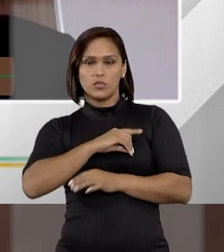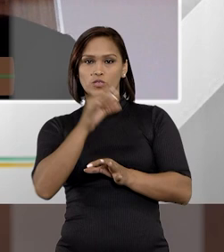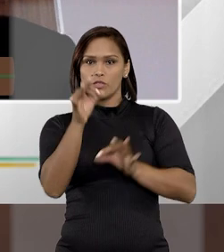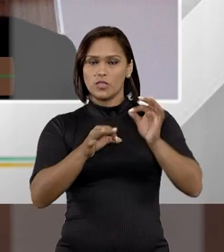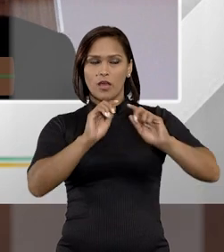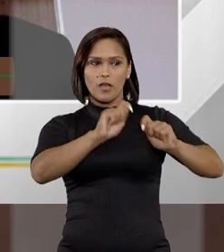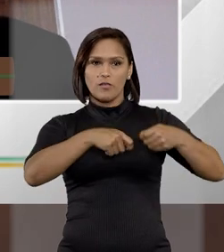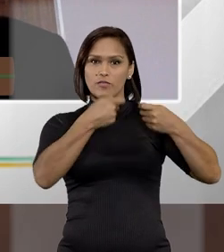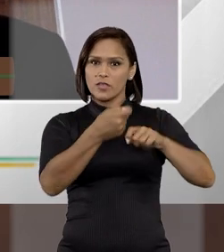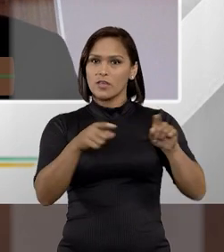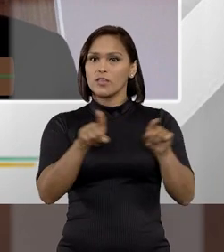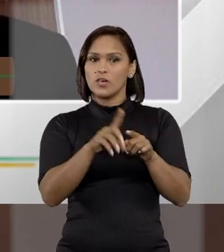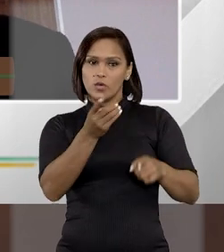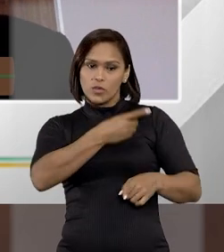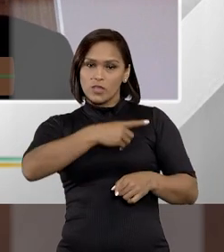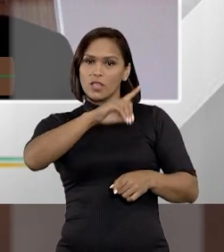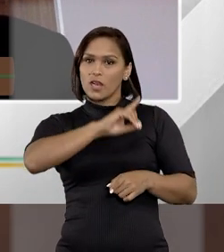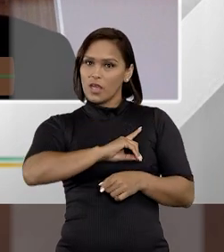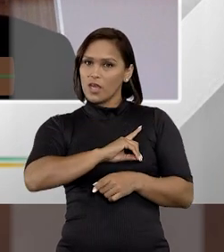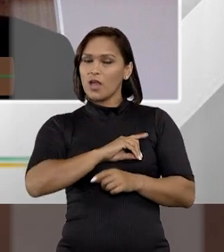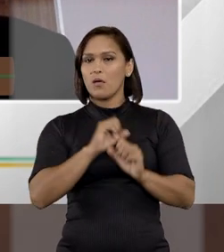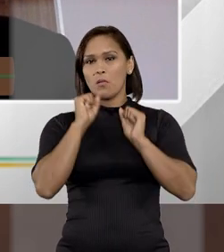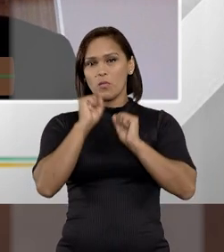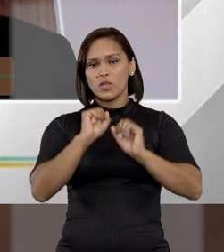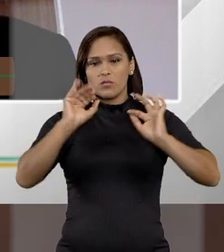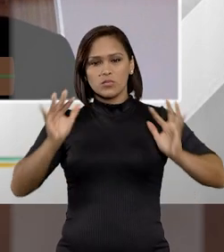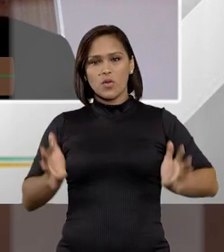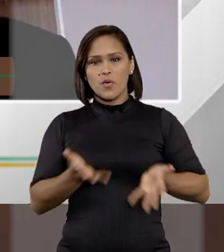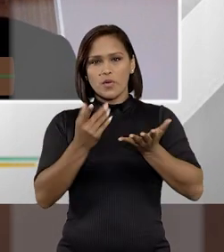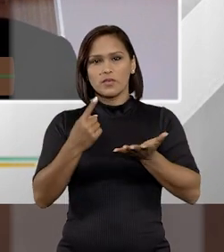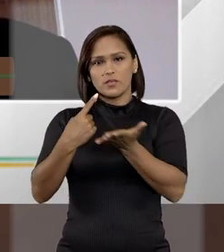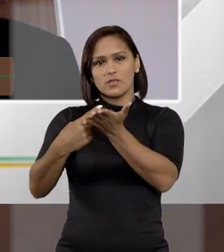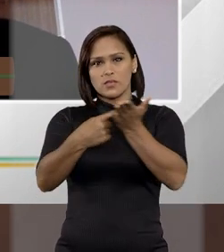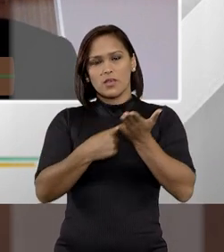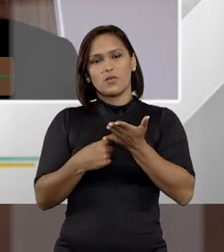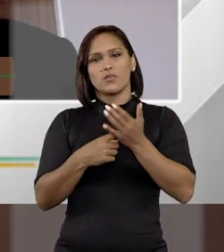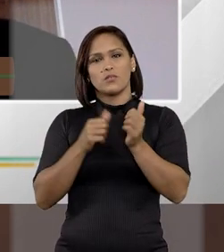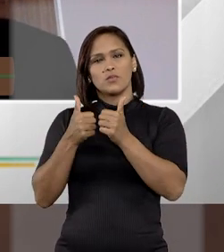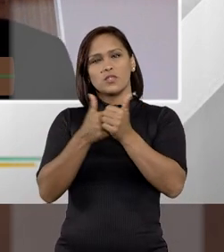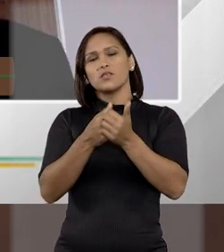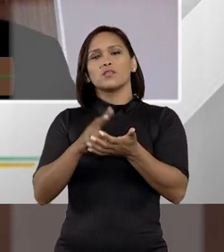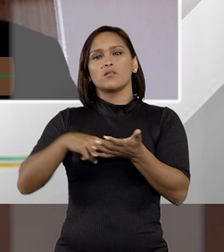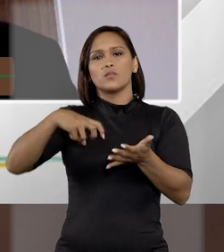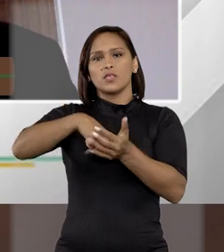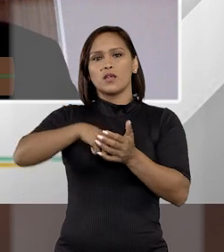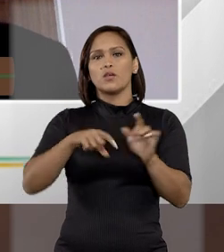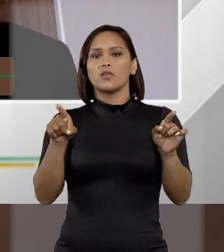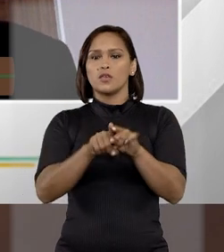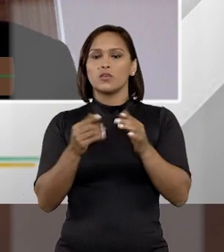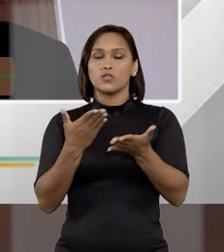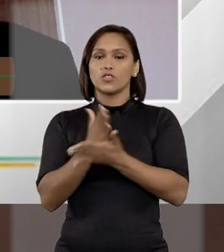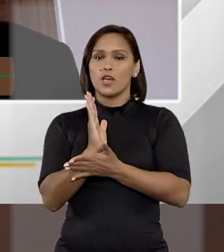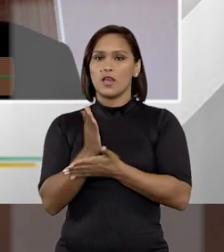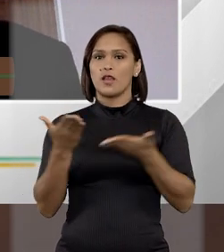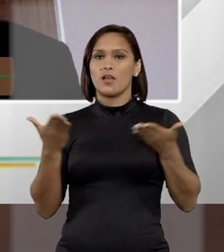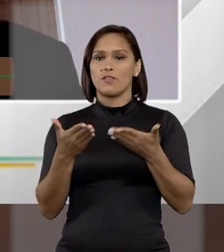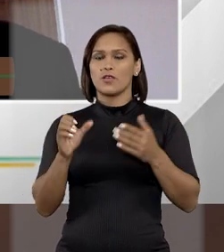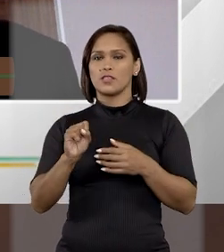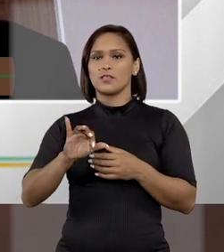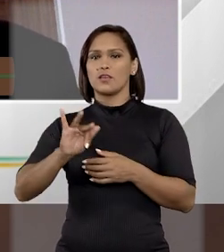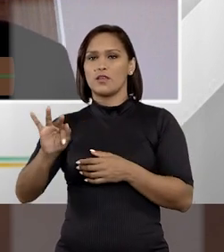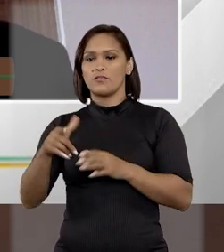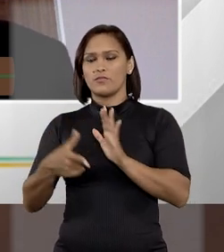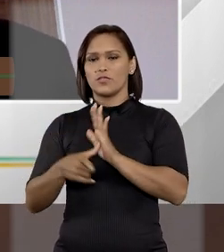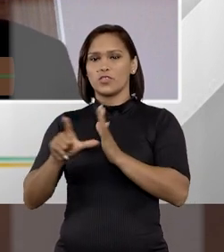Judiciária, nós defendemos também que o delegado de polícia deveria poder celebrar esse acordo de não perseguição penal, assim como nós, isso já foi reconhecido aí pelo